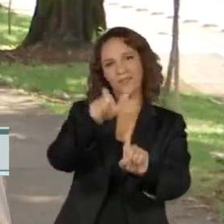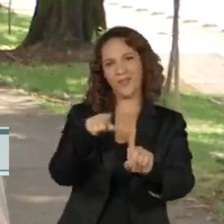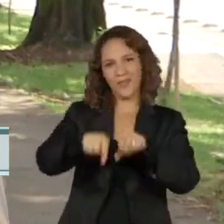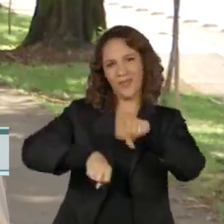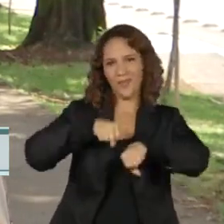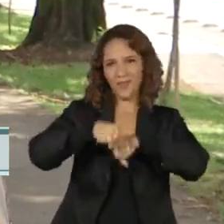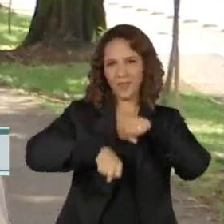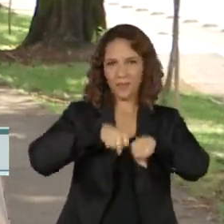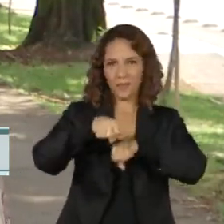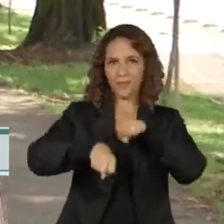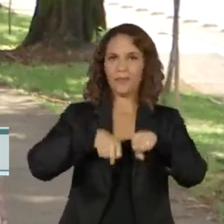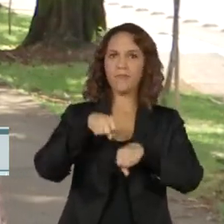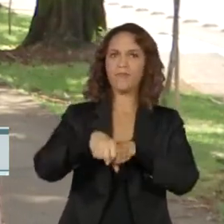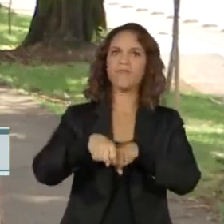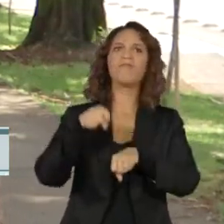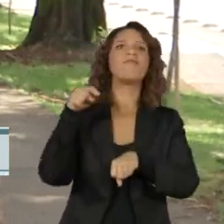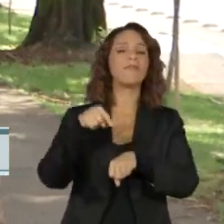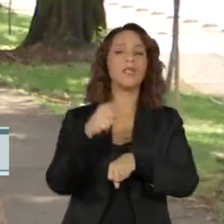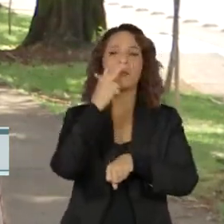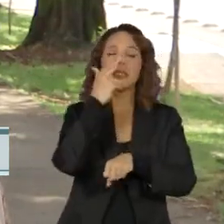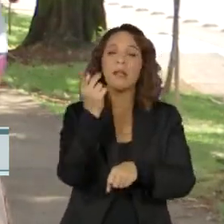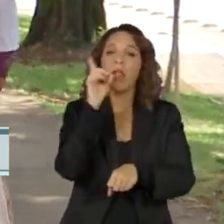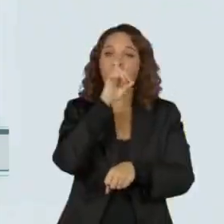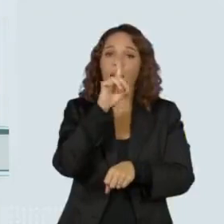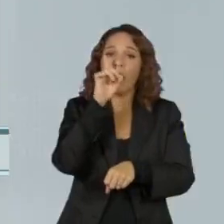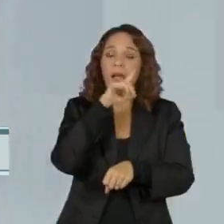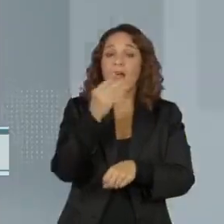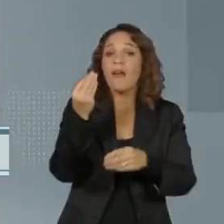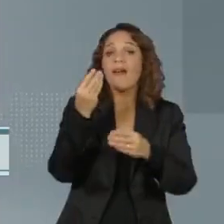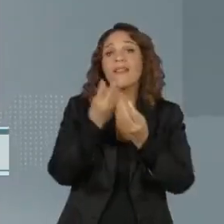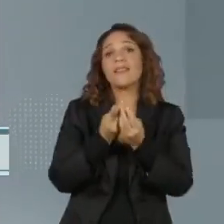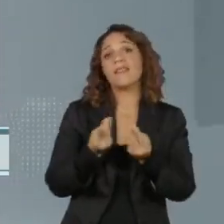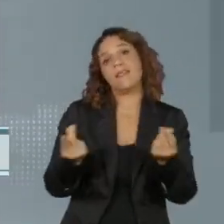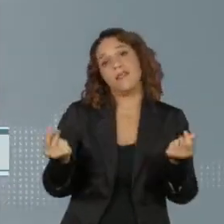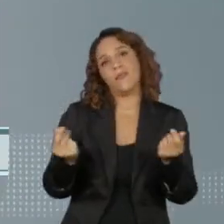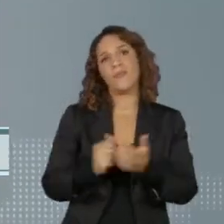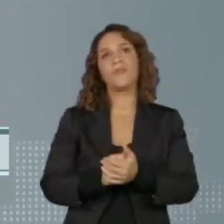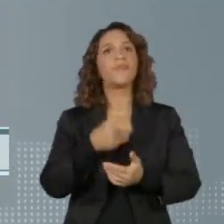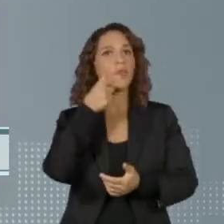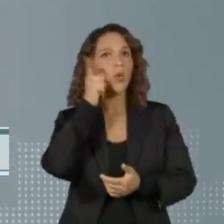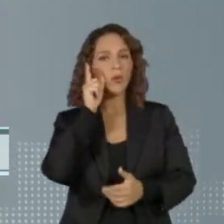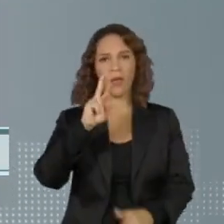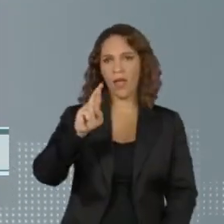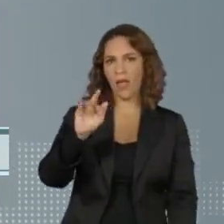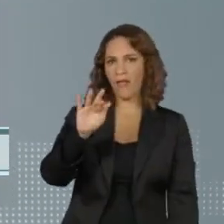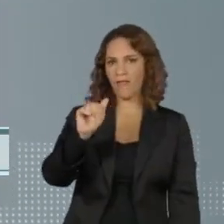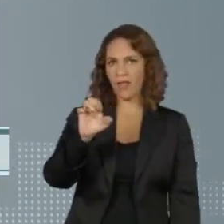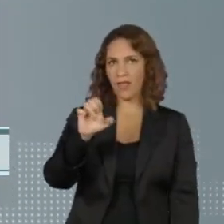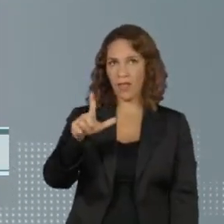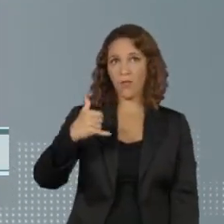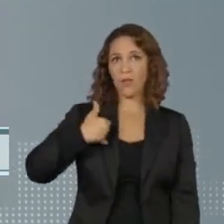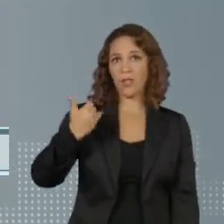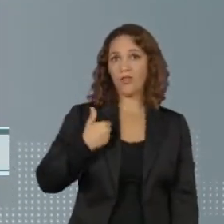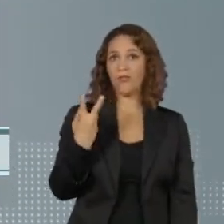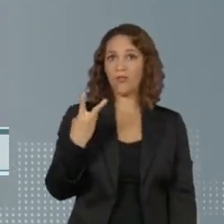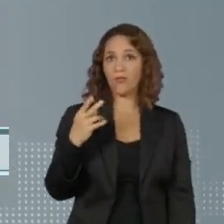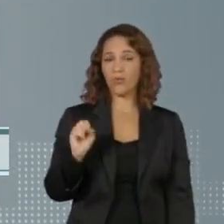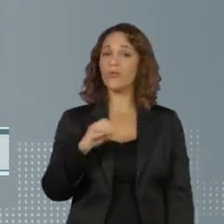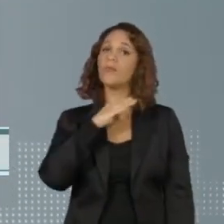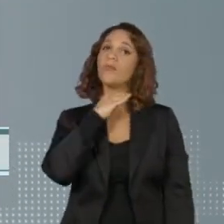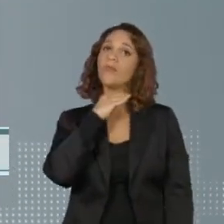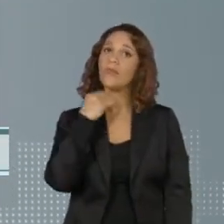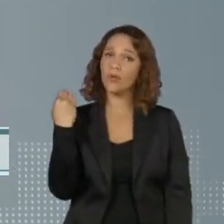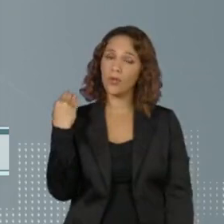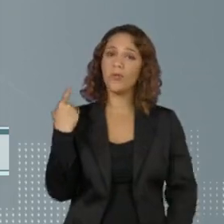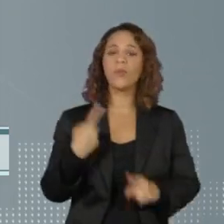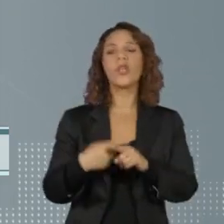esse personagem de extrema vulnerabilidade no trânsito. Ontem, Rafael Xavier, de 28 anos, morreu depois de